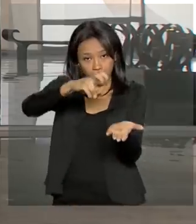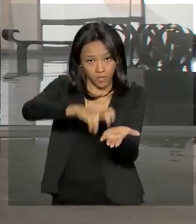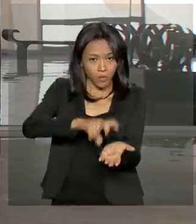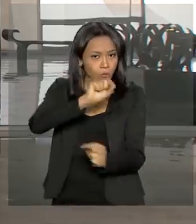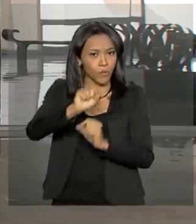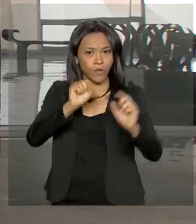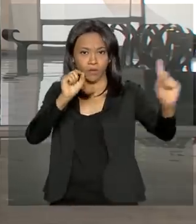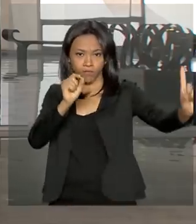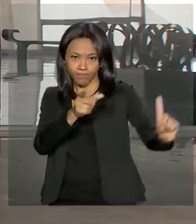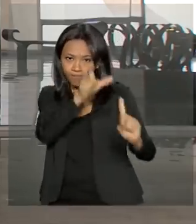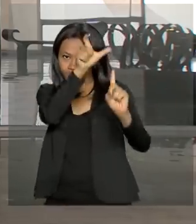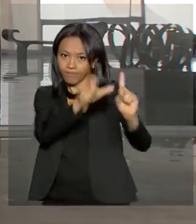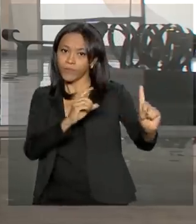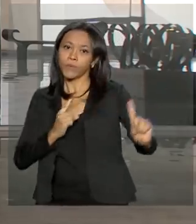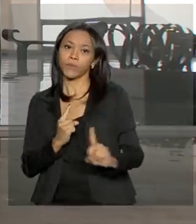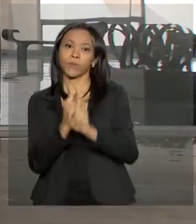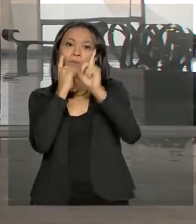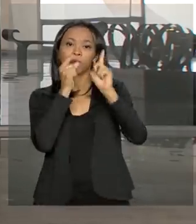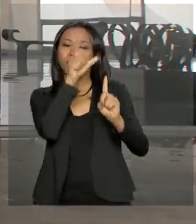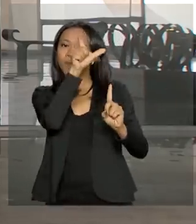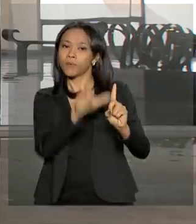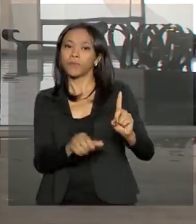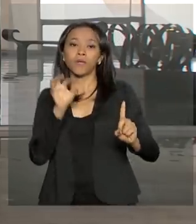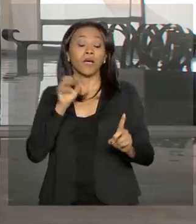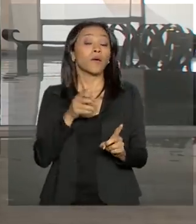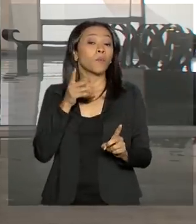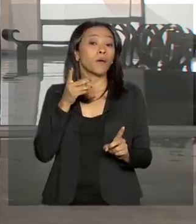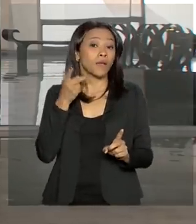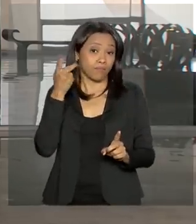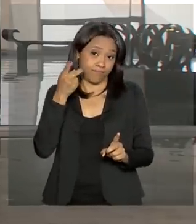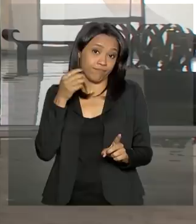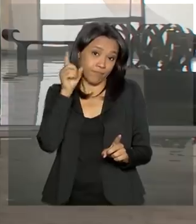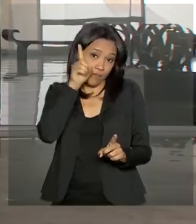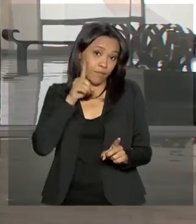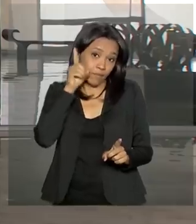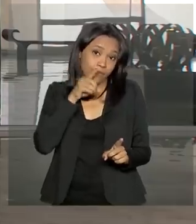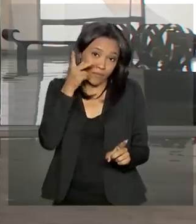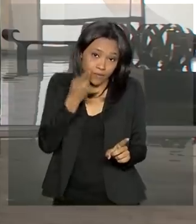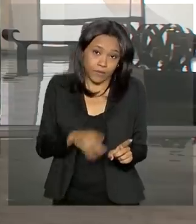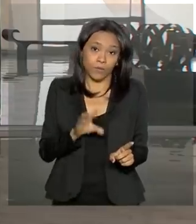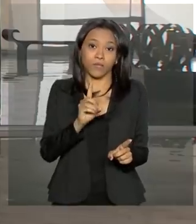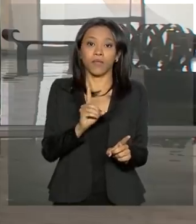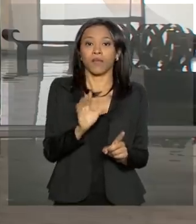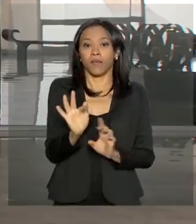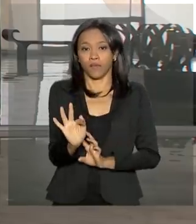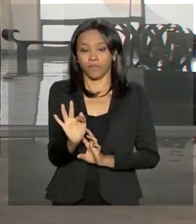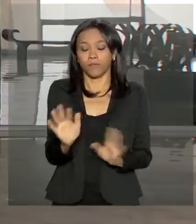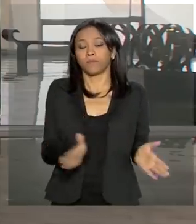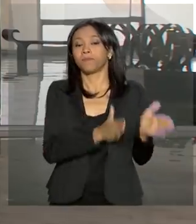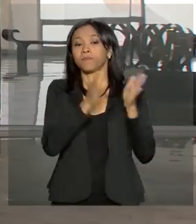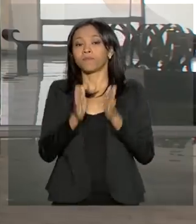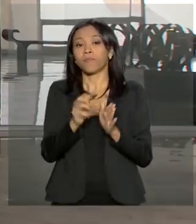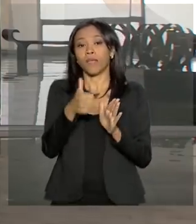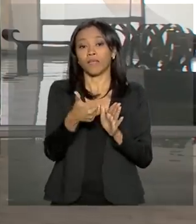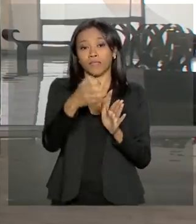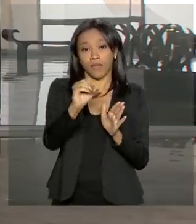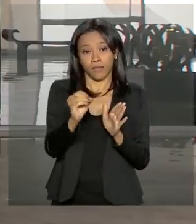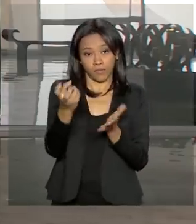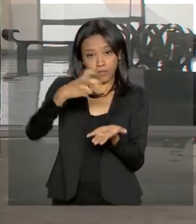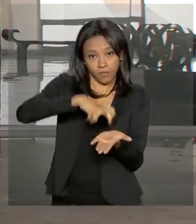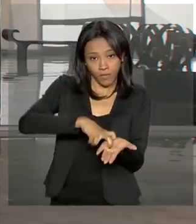encontro com a deputada Bia Kicis, do PSL aqui do Distrito Federal. Às 10h da manhã, Jair Bolsonaro